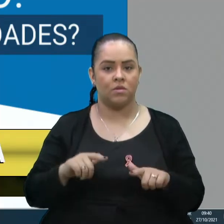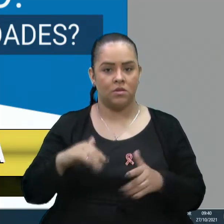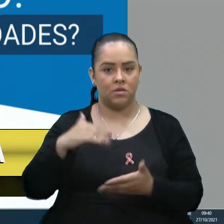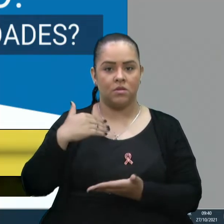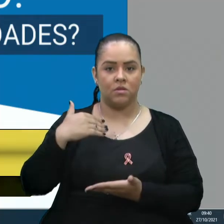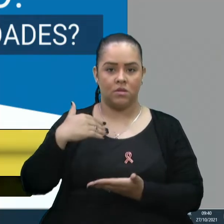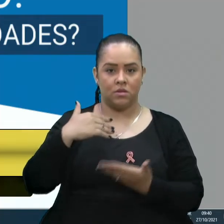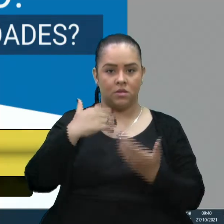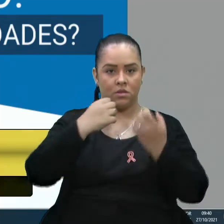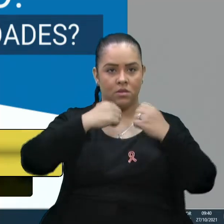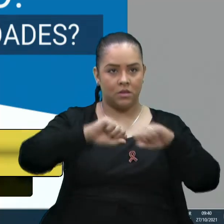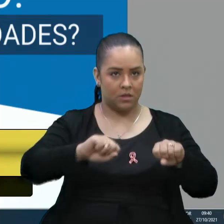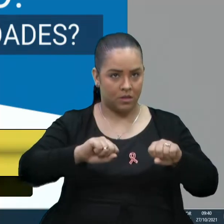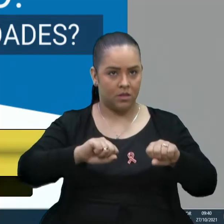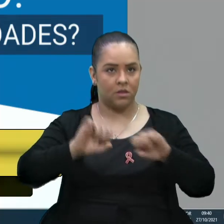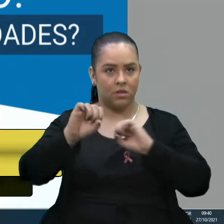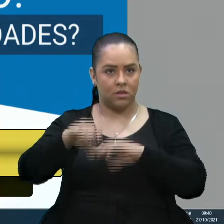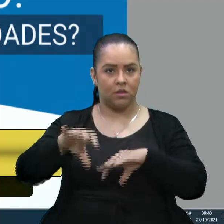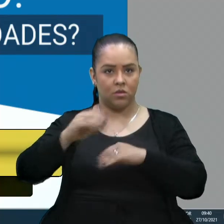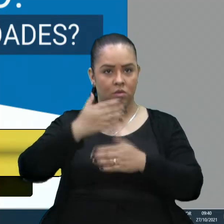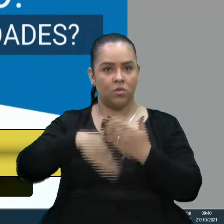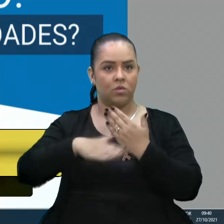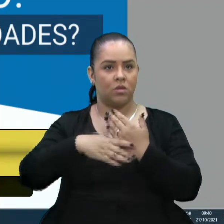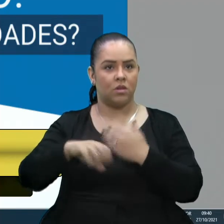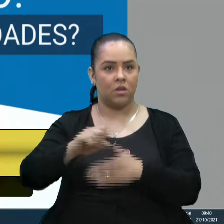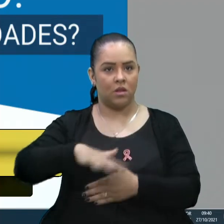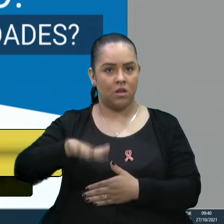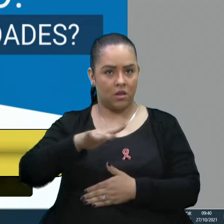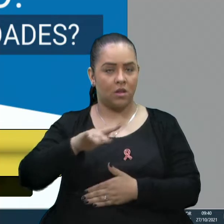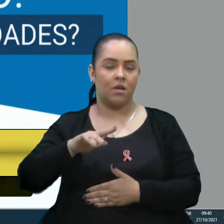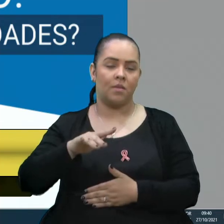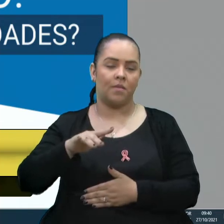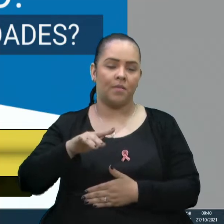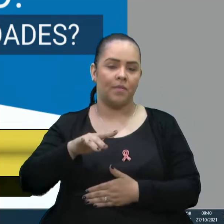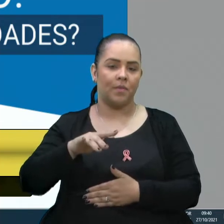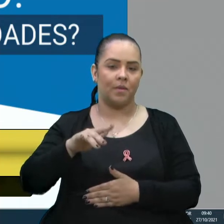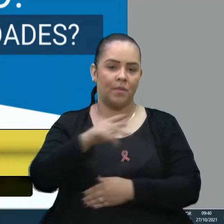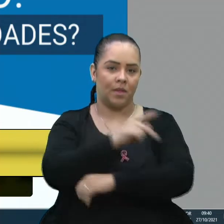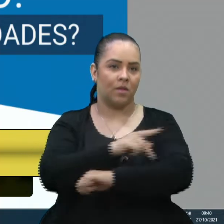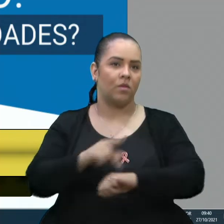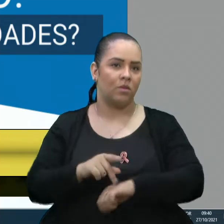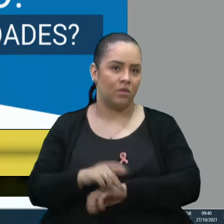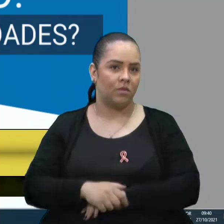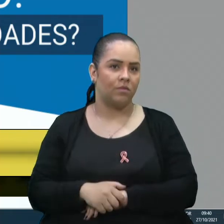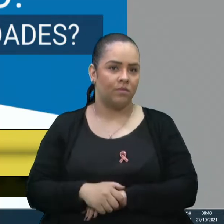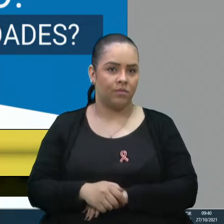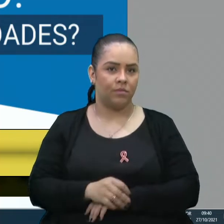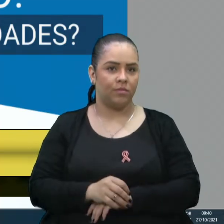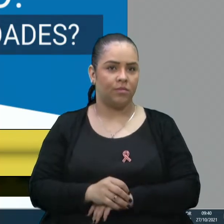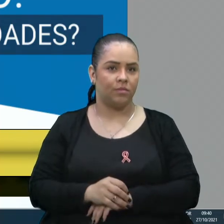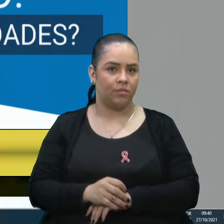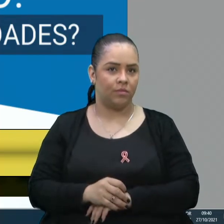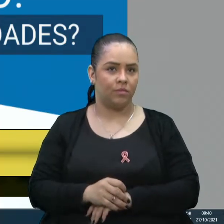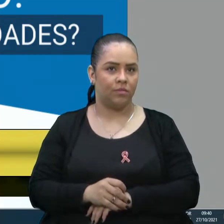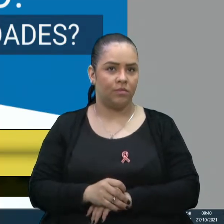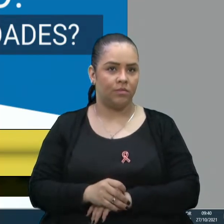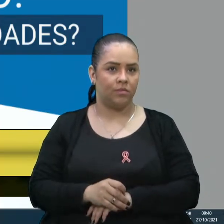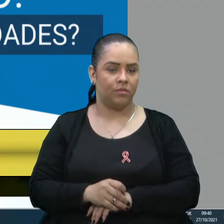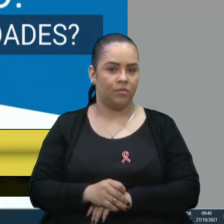de Educação ficaria com toda a parte pedagógica. Então é muito... É muito